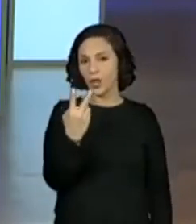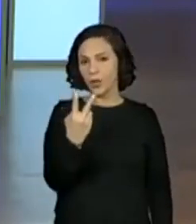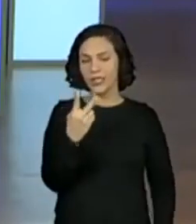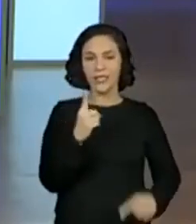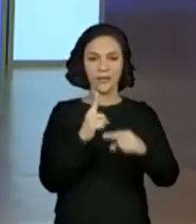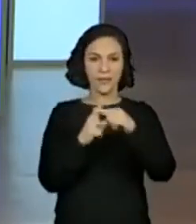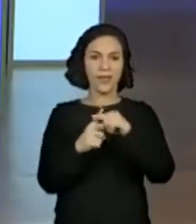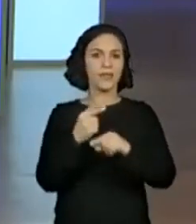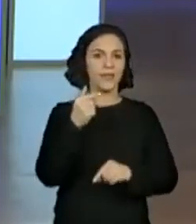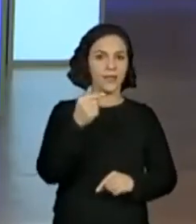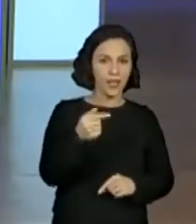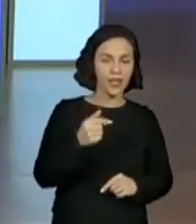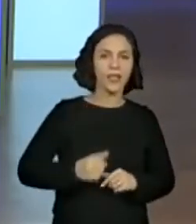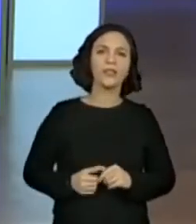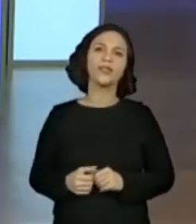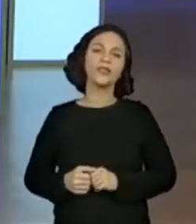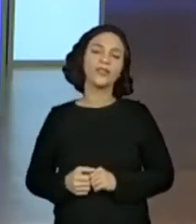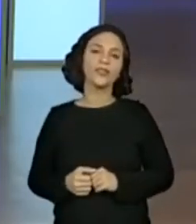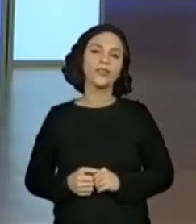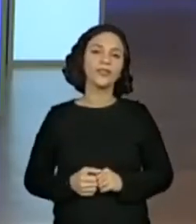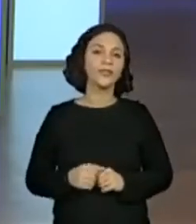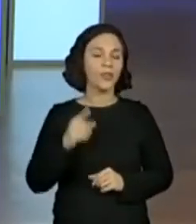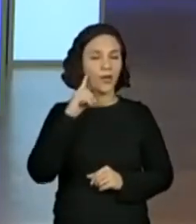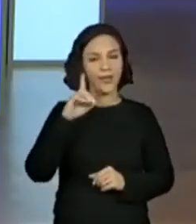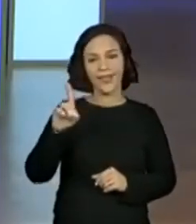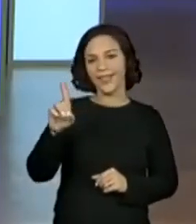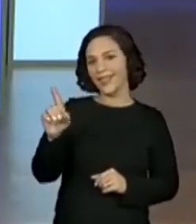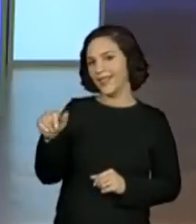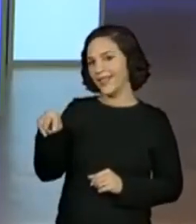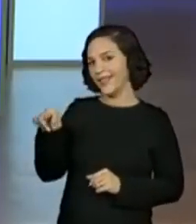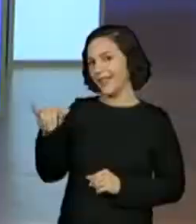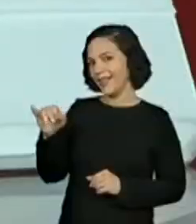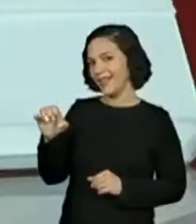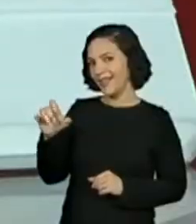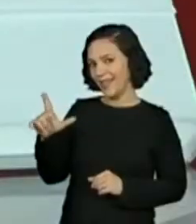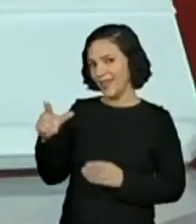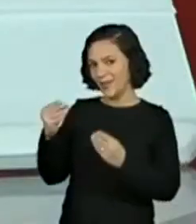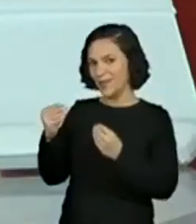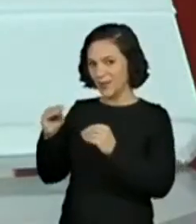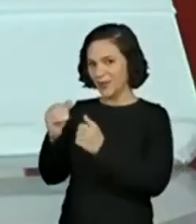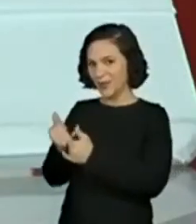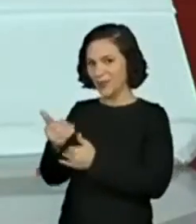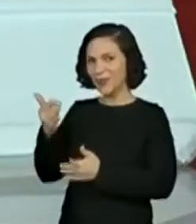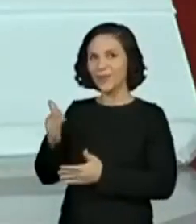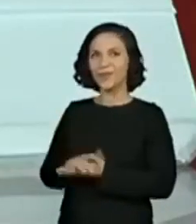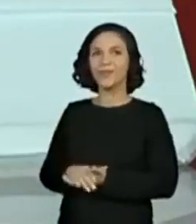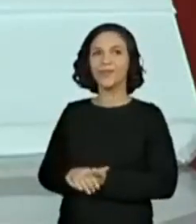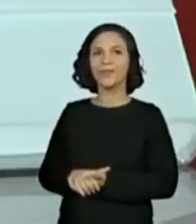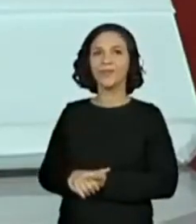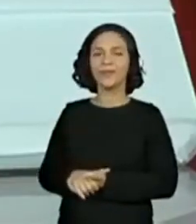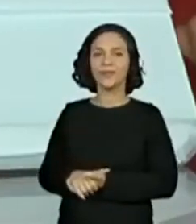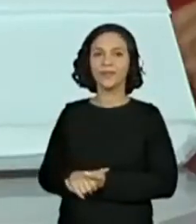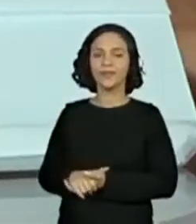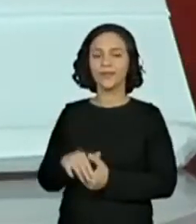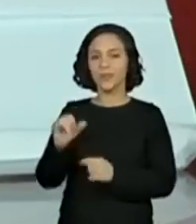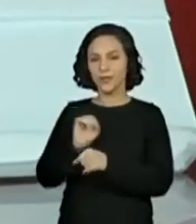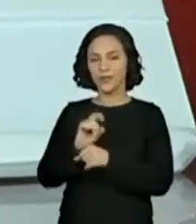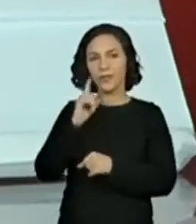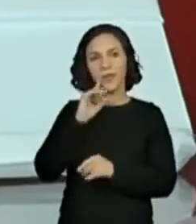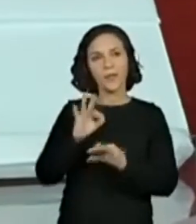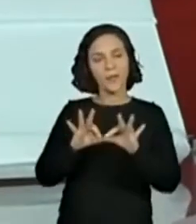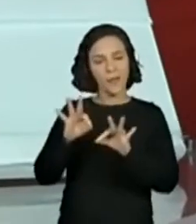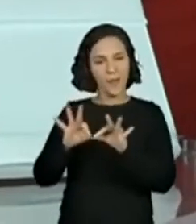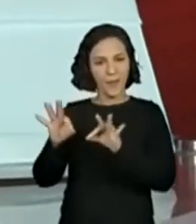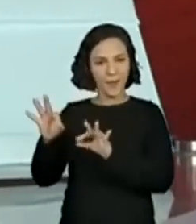ali, ó. O Daniel colocou ali pra gente. Então... Tela cheia, eles estão pedindo. Espere um pouquinho que a gente está nas tampinhas.